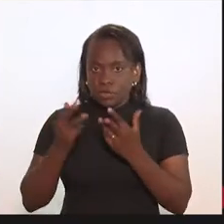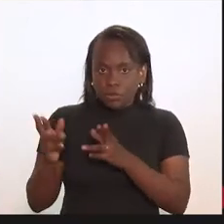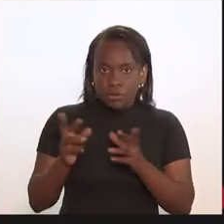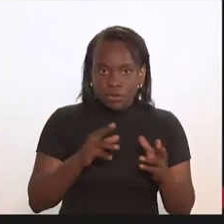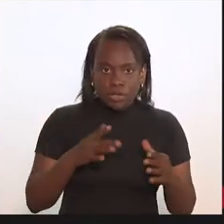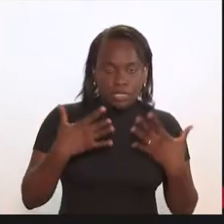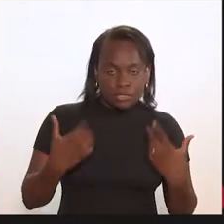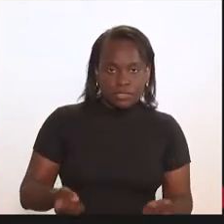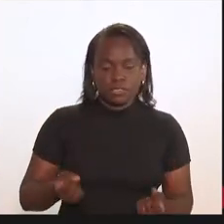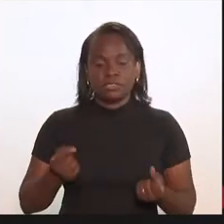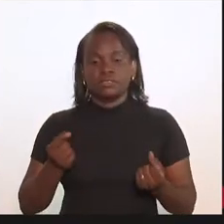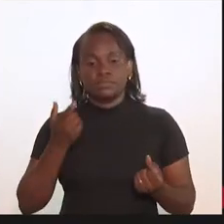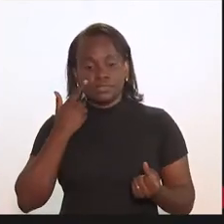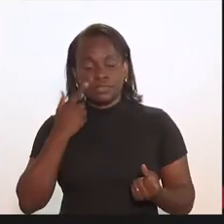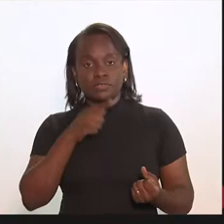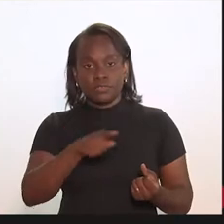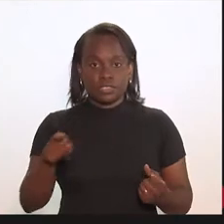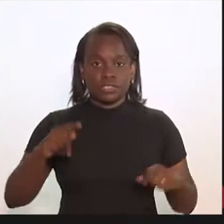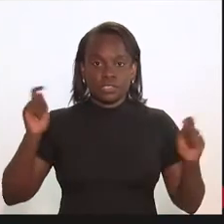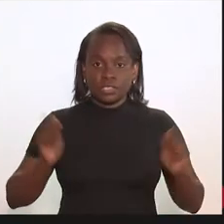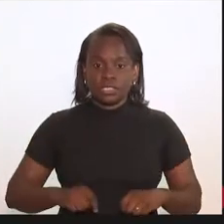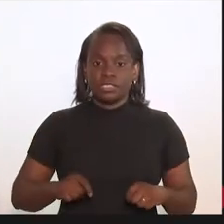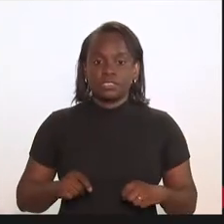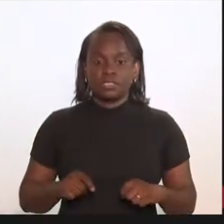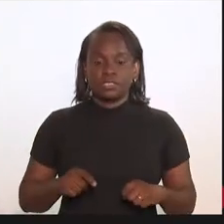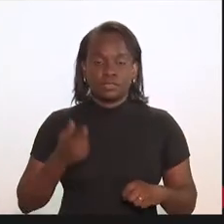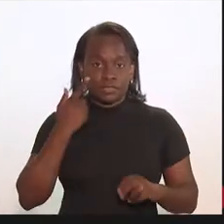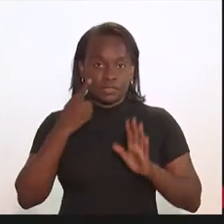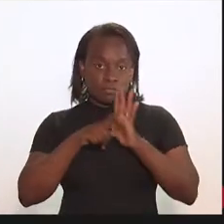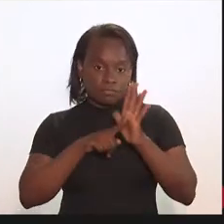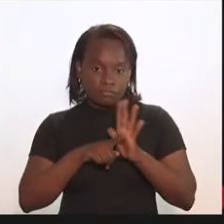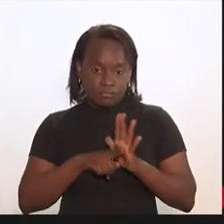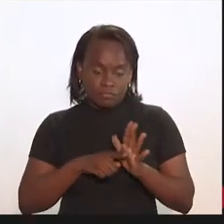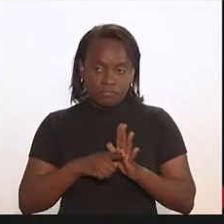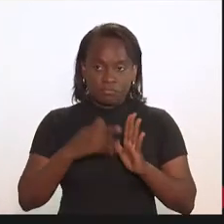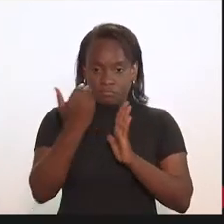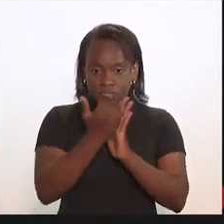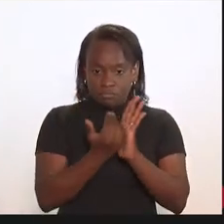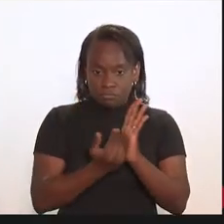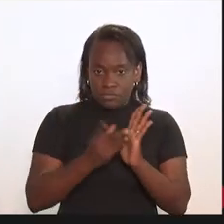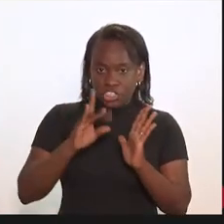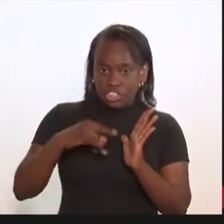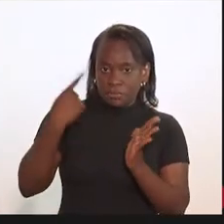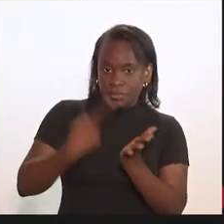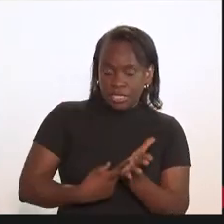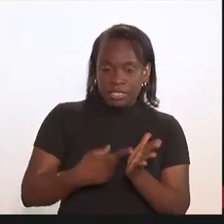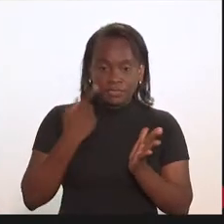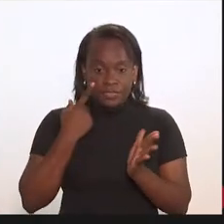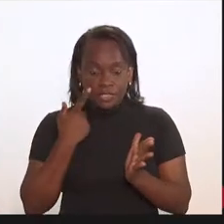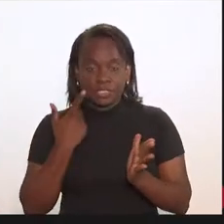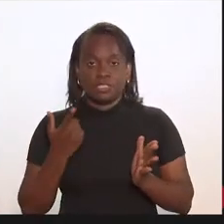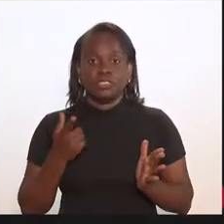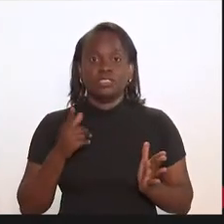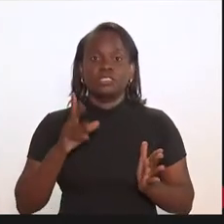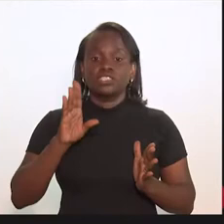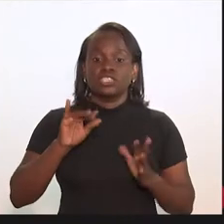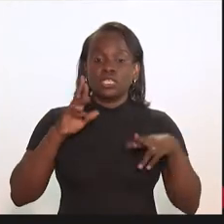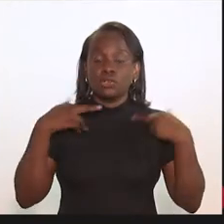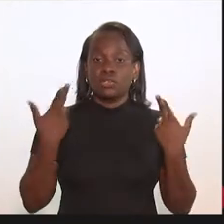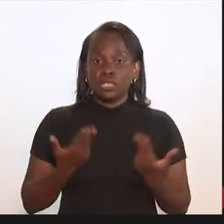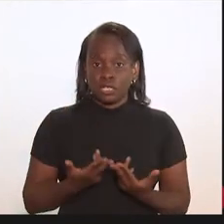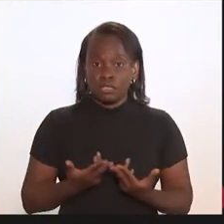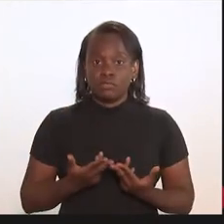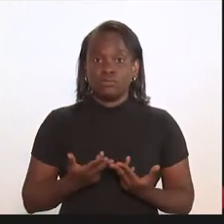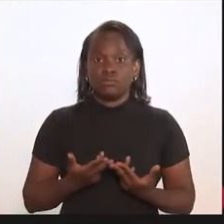obviamente, ter a condição de verificar nas suas agendas, o dia da